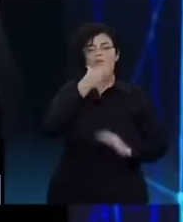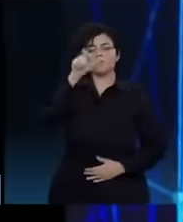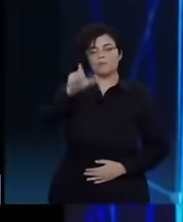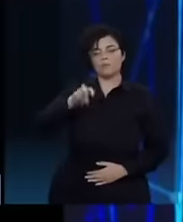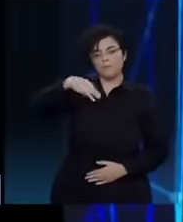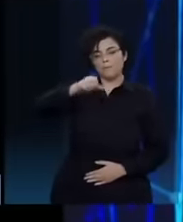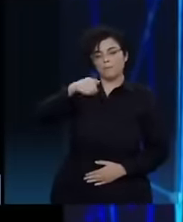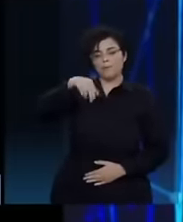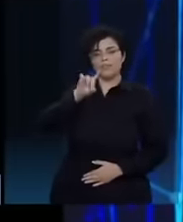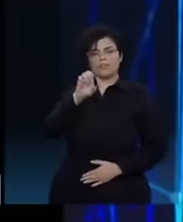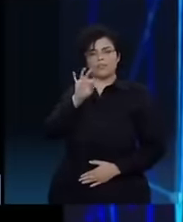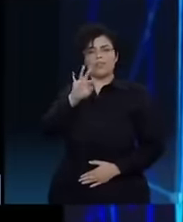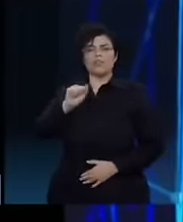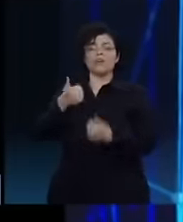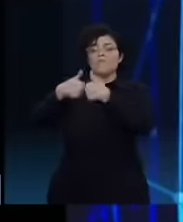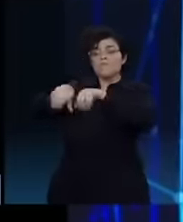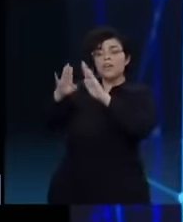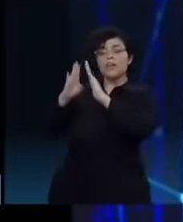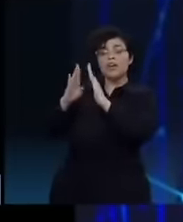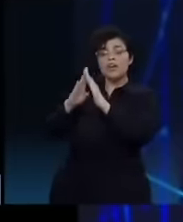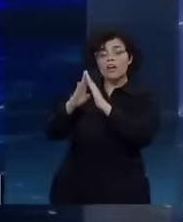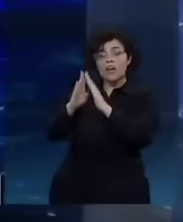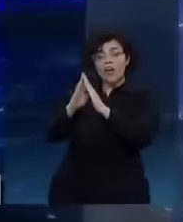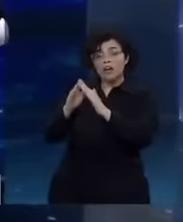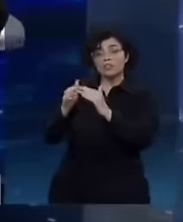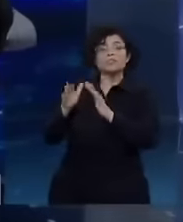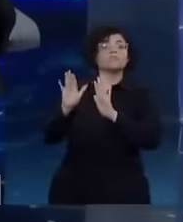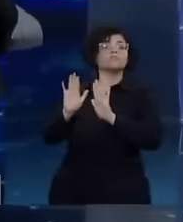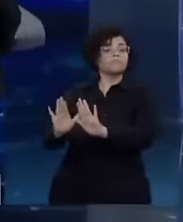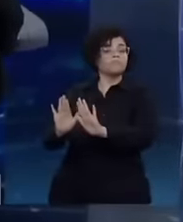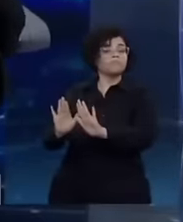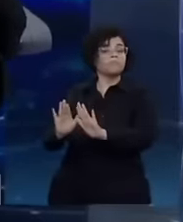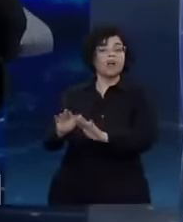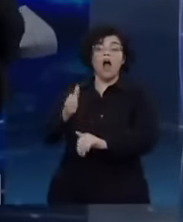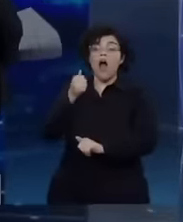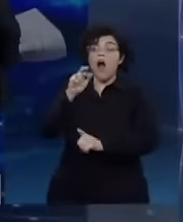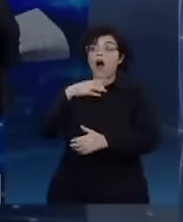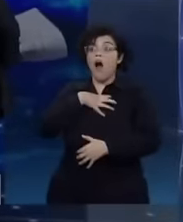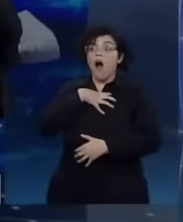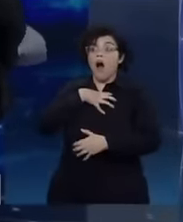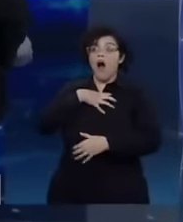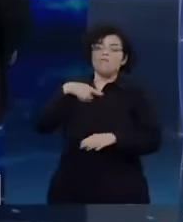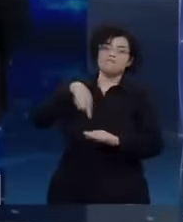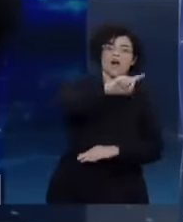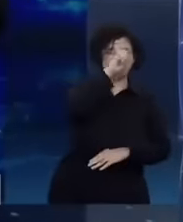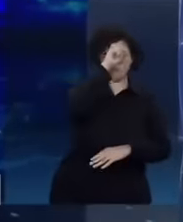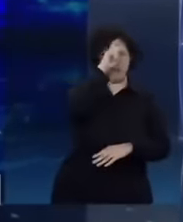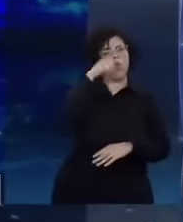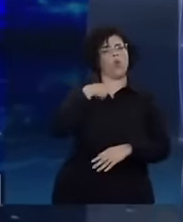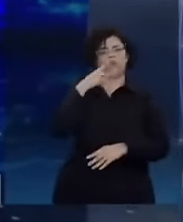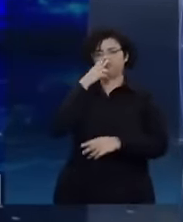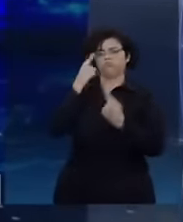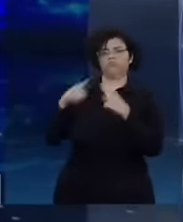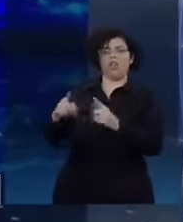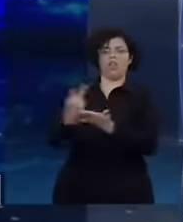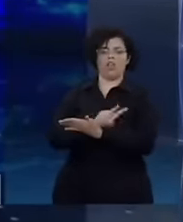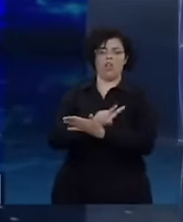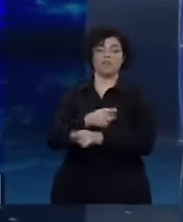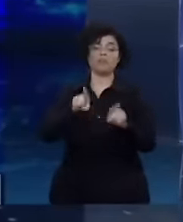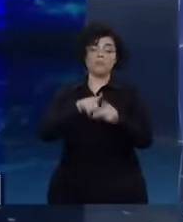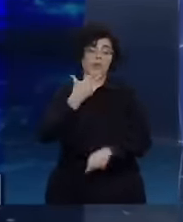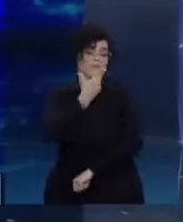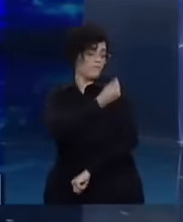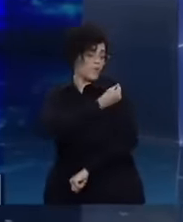até sentir falta de ar. E eu fiquei indignado com isso. A vacina, Sr. Lula, não é para quem está